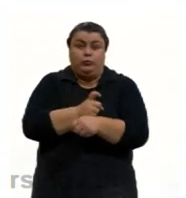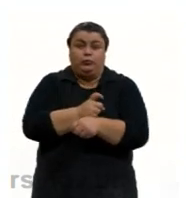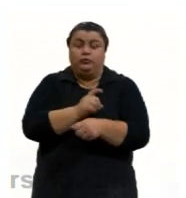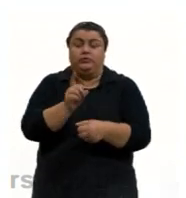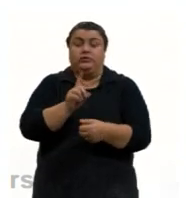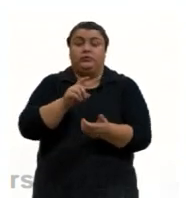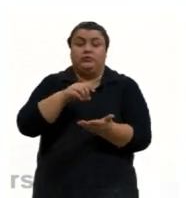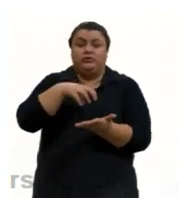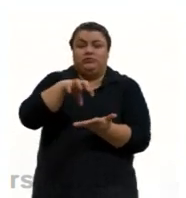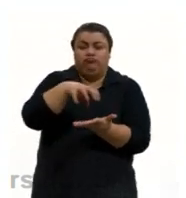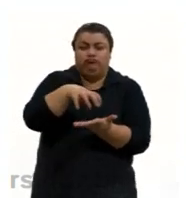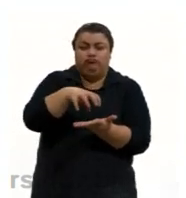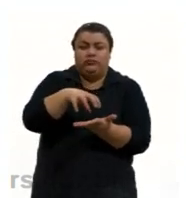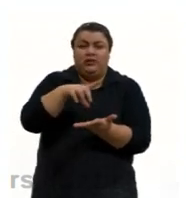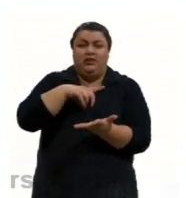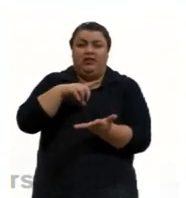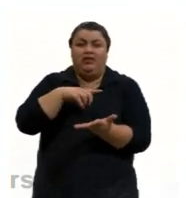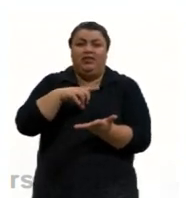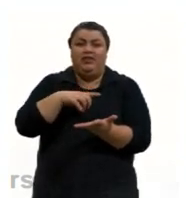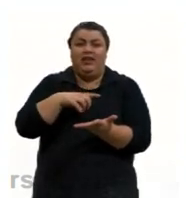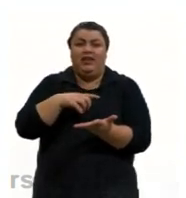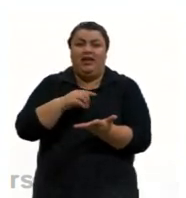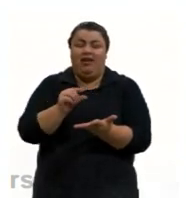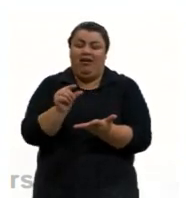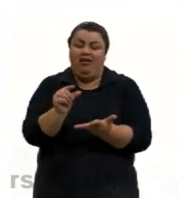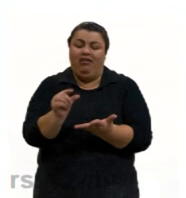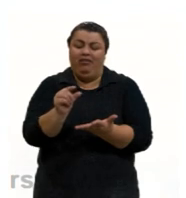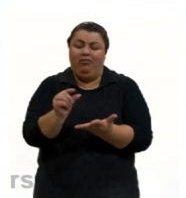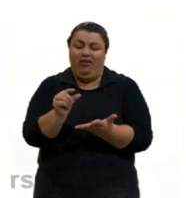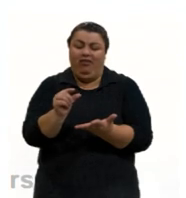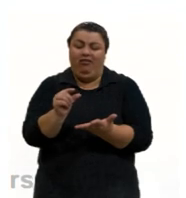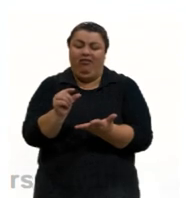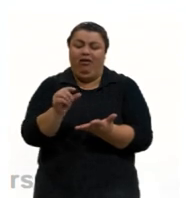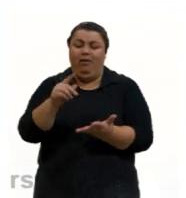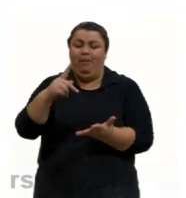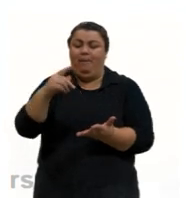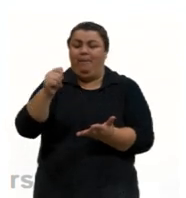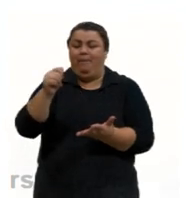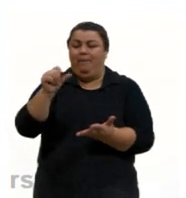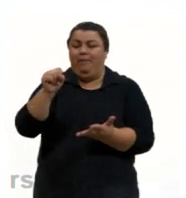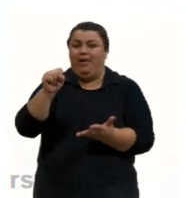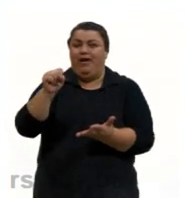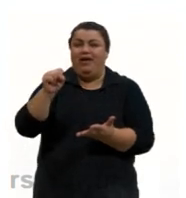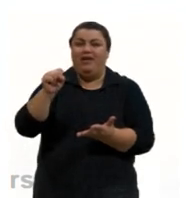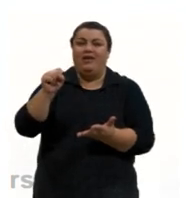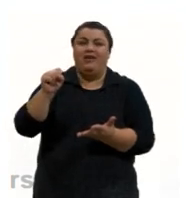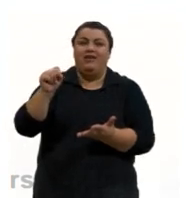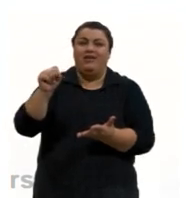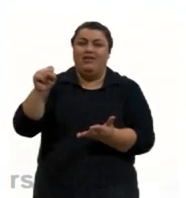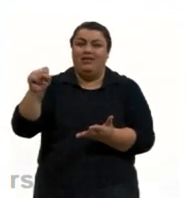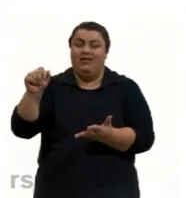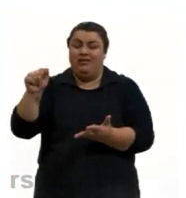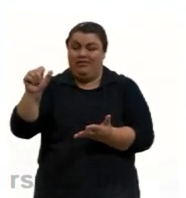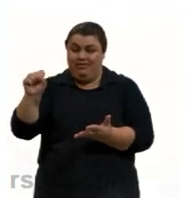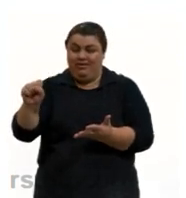passas como uma analogia aos elétrons encrustados nessa massa maciça, né.